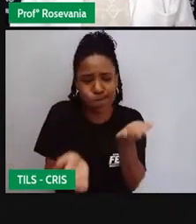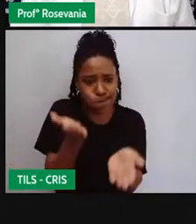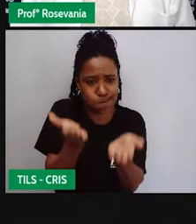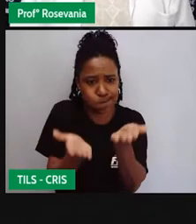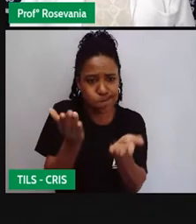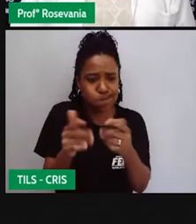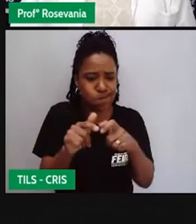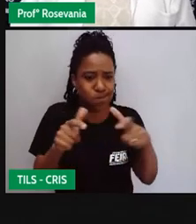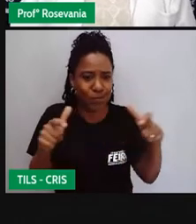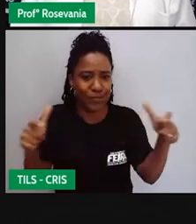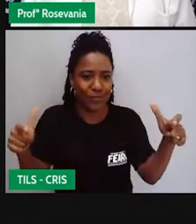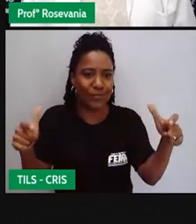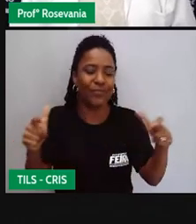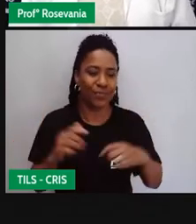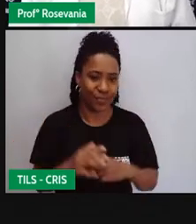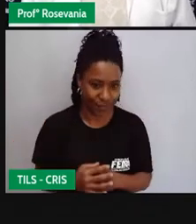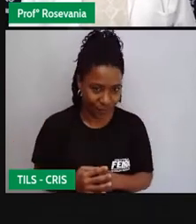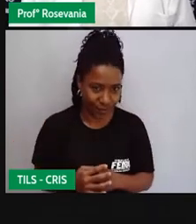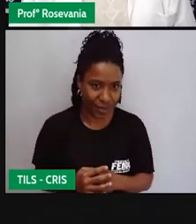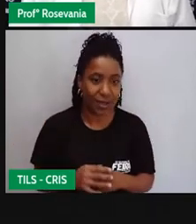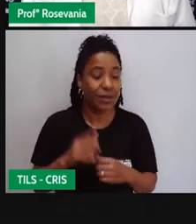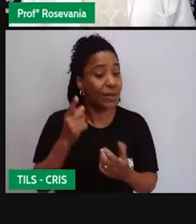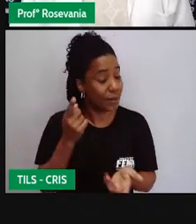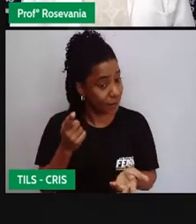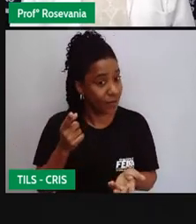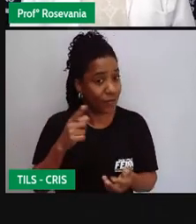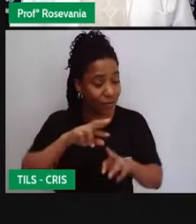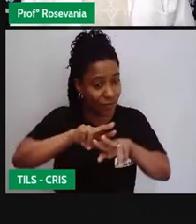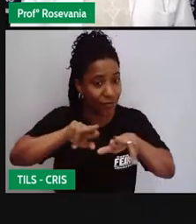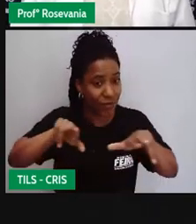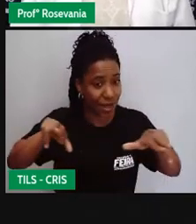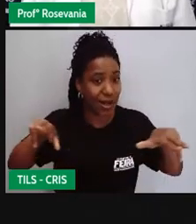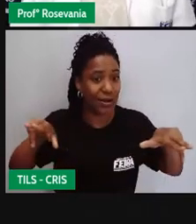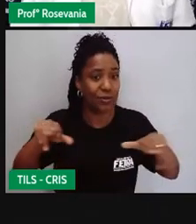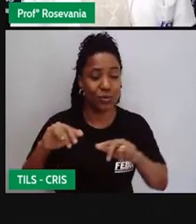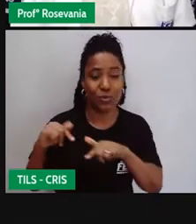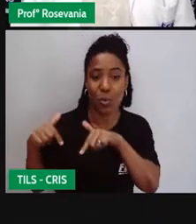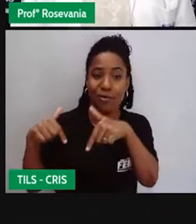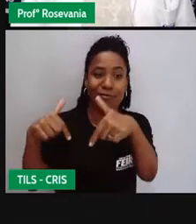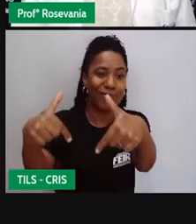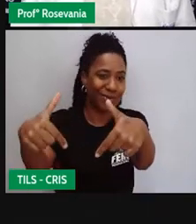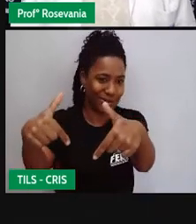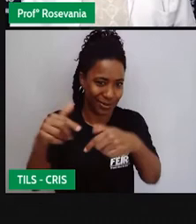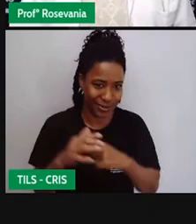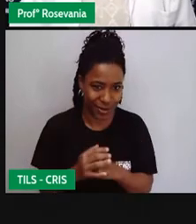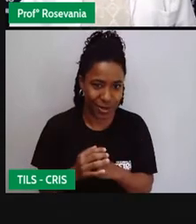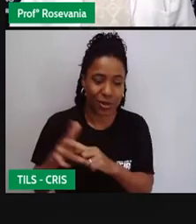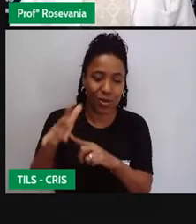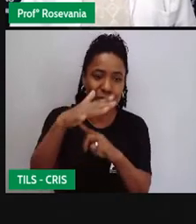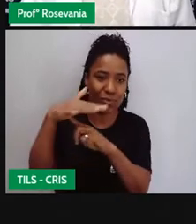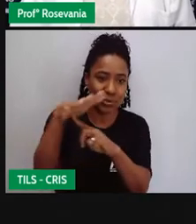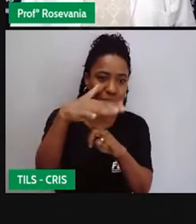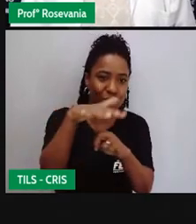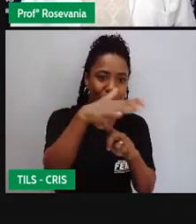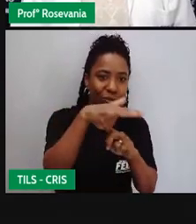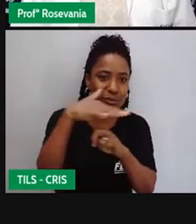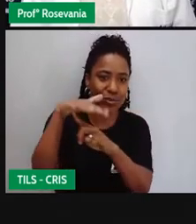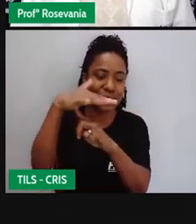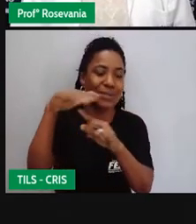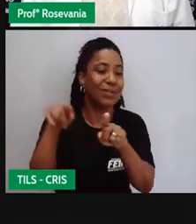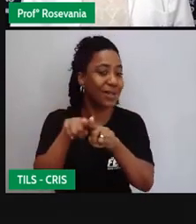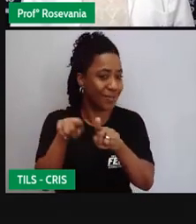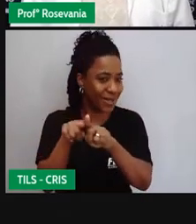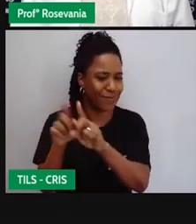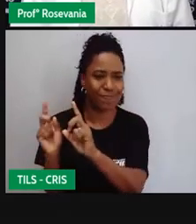barreiras na adoção de novas ferramentas, uma delas, como eu mostrei para vocês, raios zonas, e vem o mercado árvido por